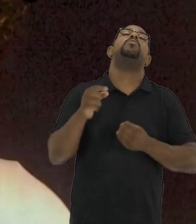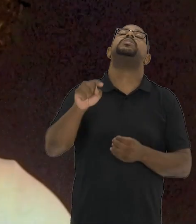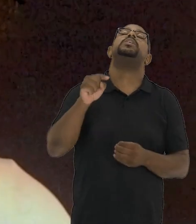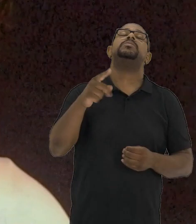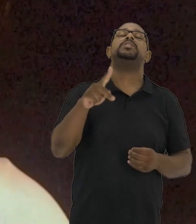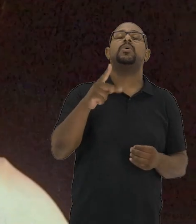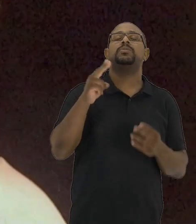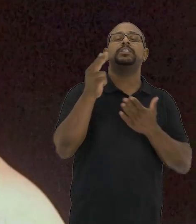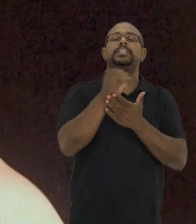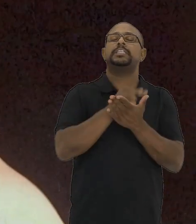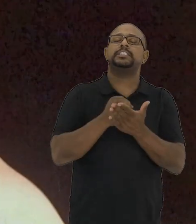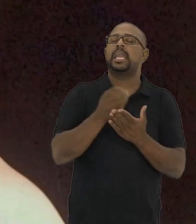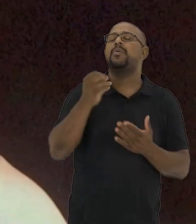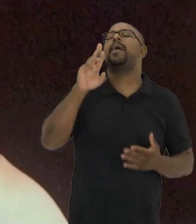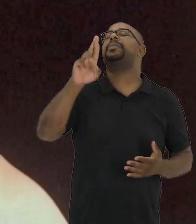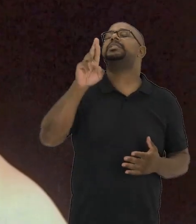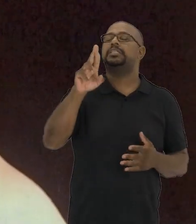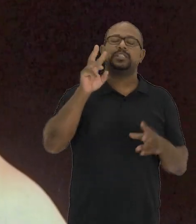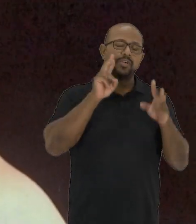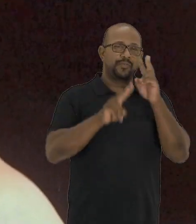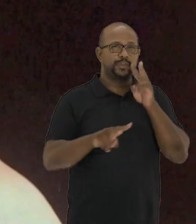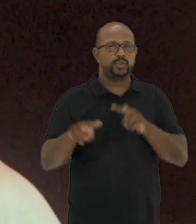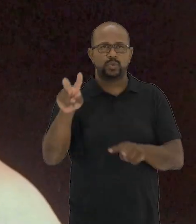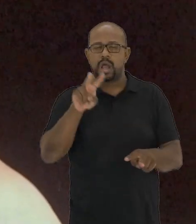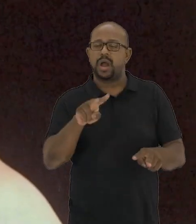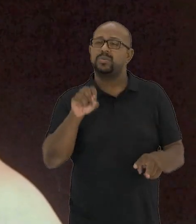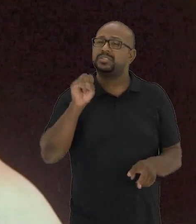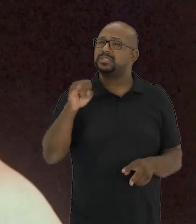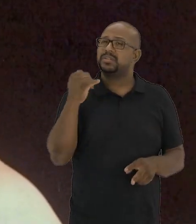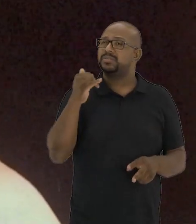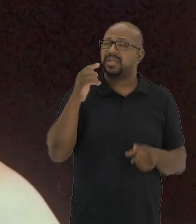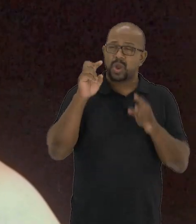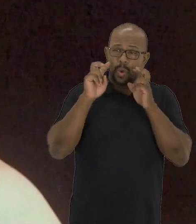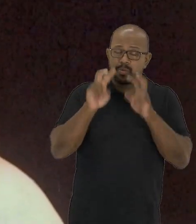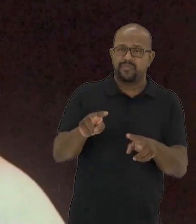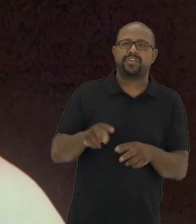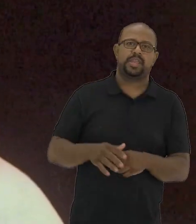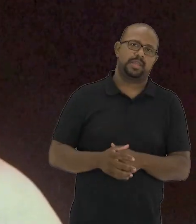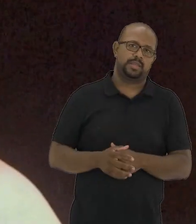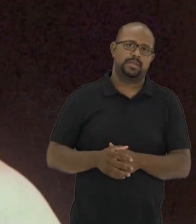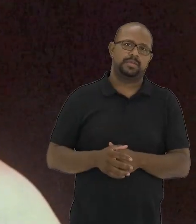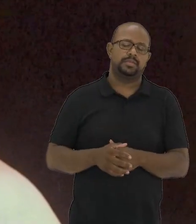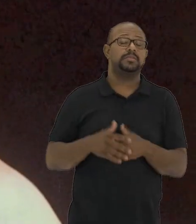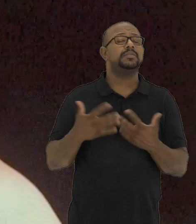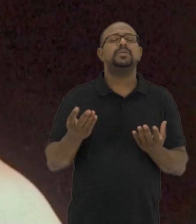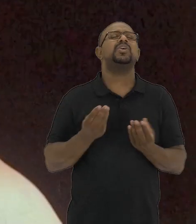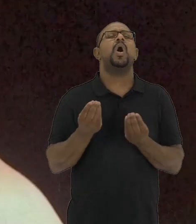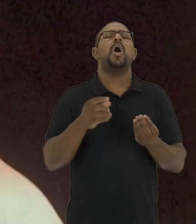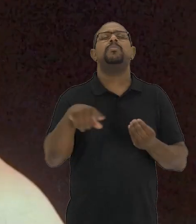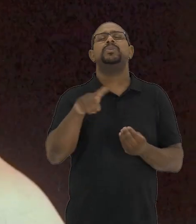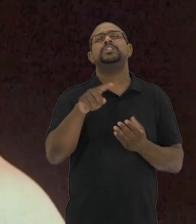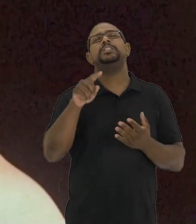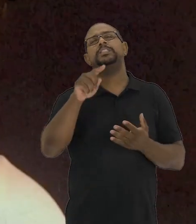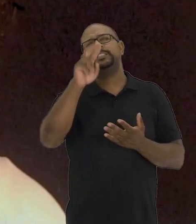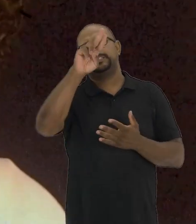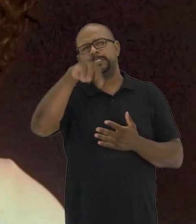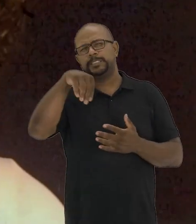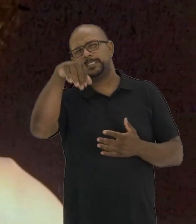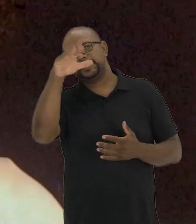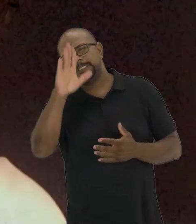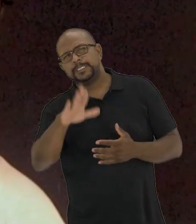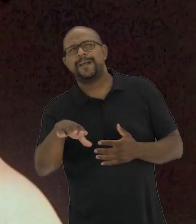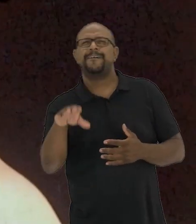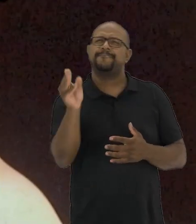Como seria esse desenho? Como seria essa representação visual sem a possibilidade da visão? Que